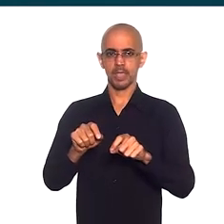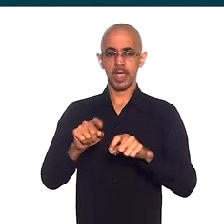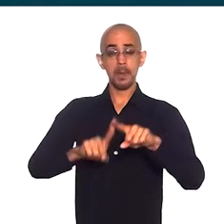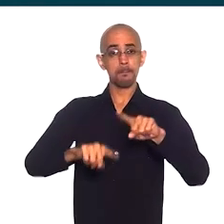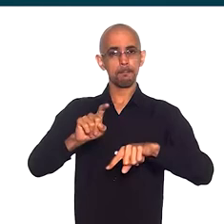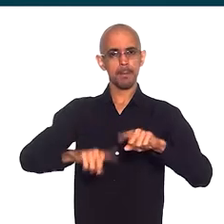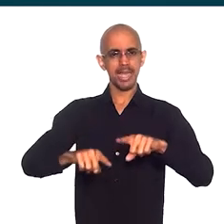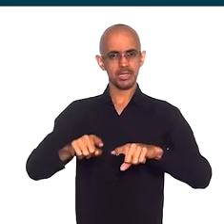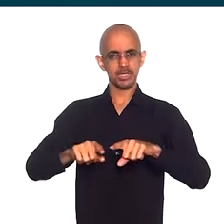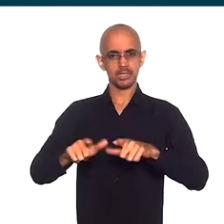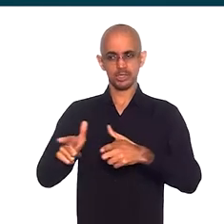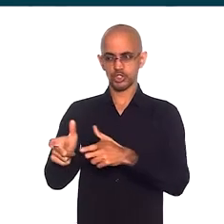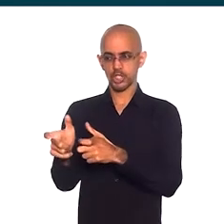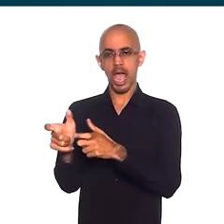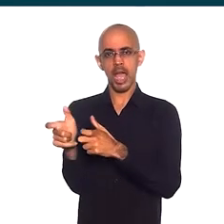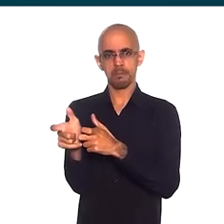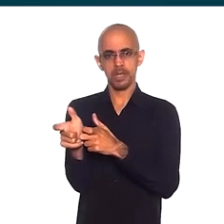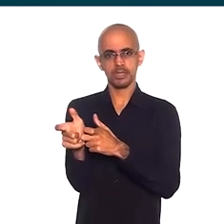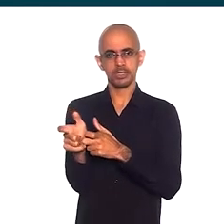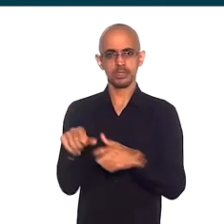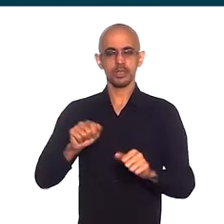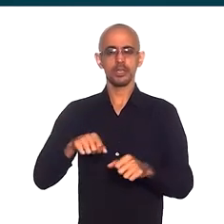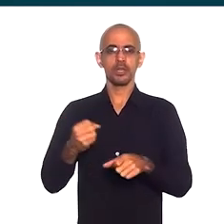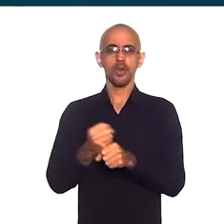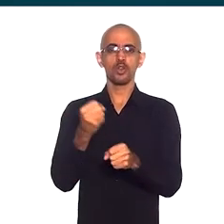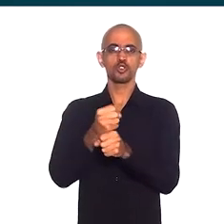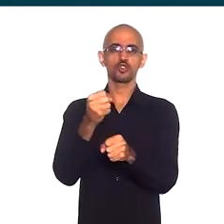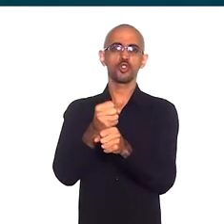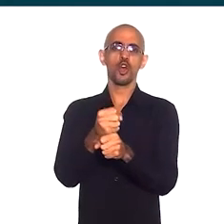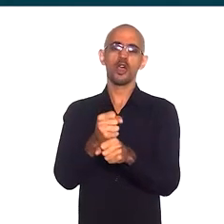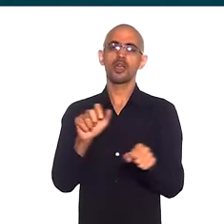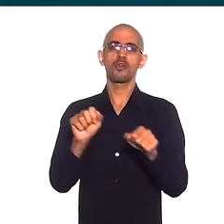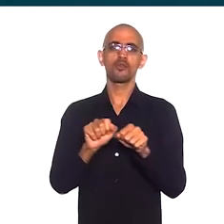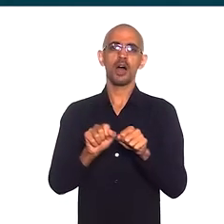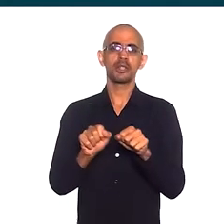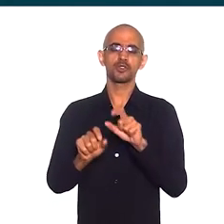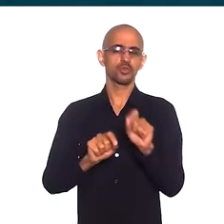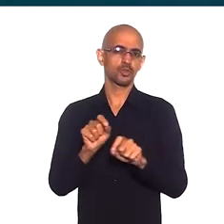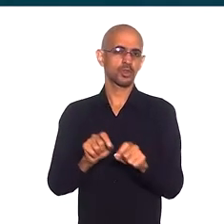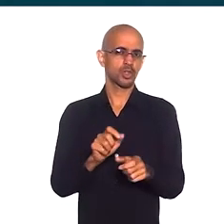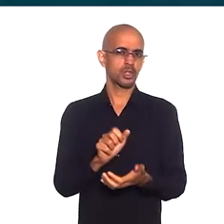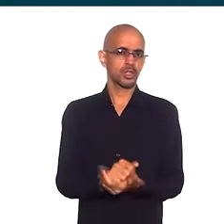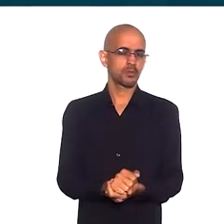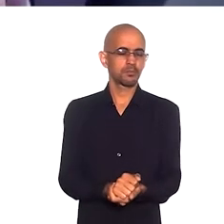peças pesadas, que ela é uma indústria pesada. Ela constrói, ela faz